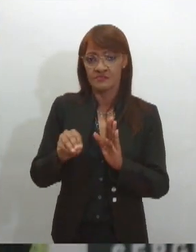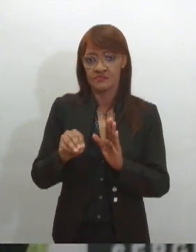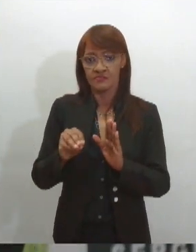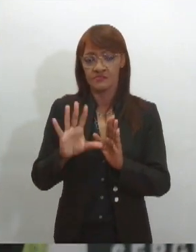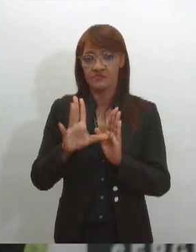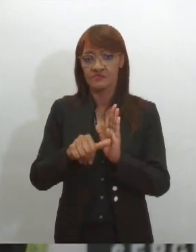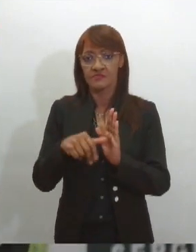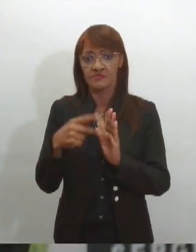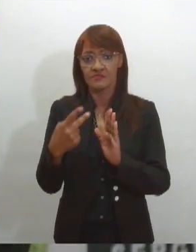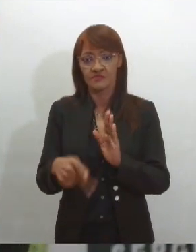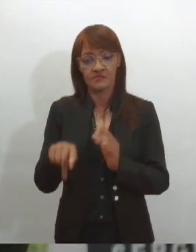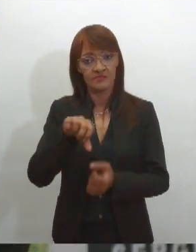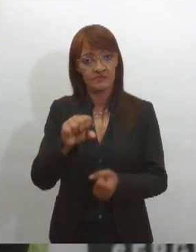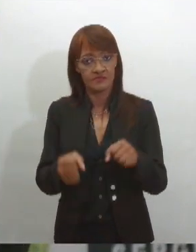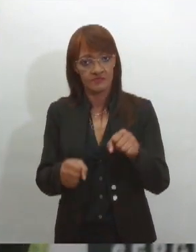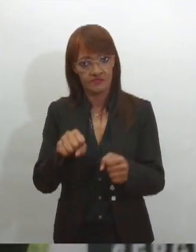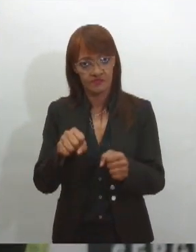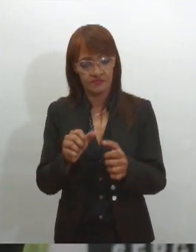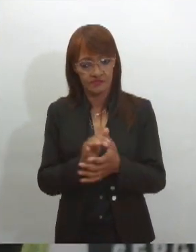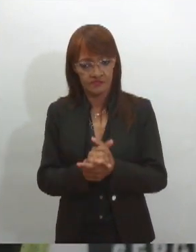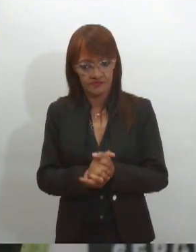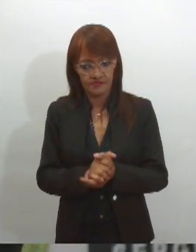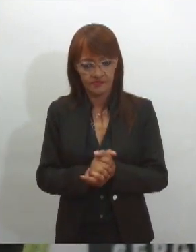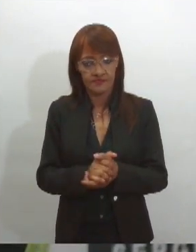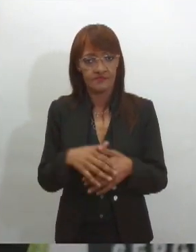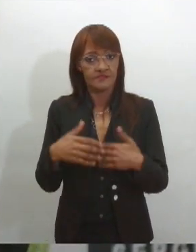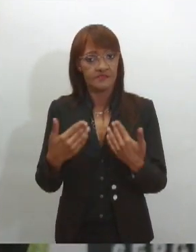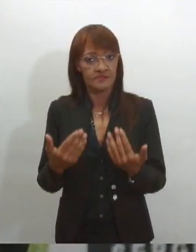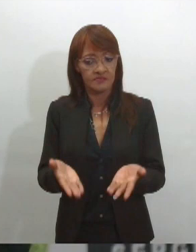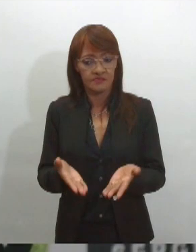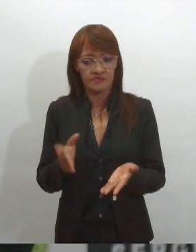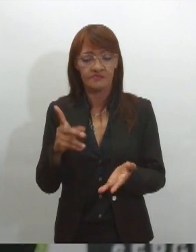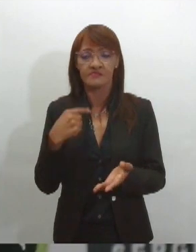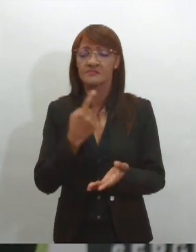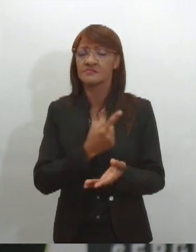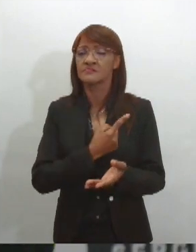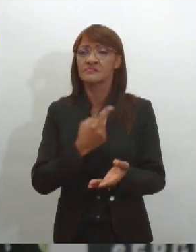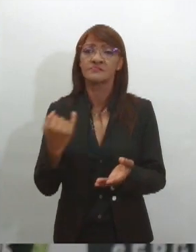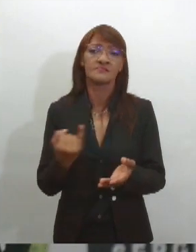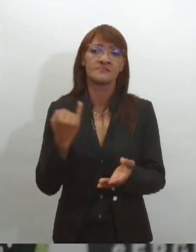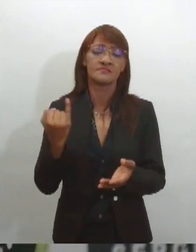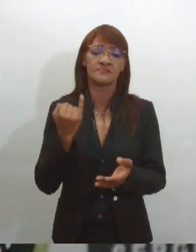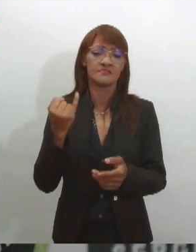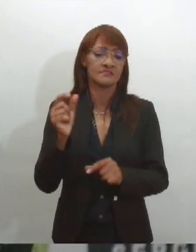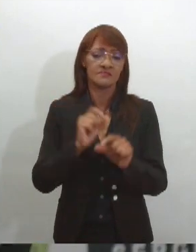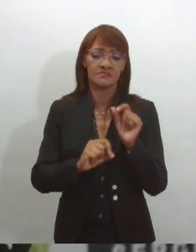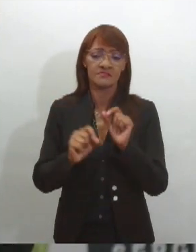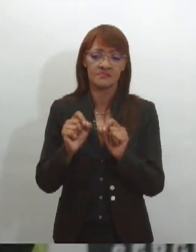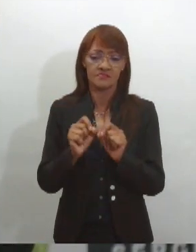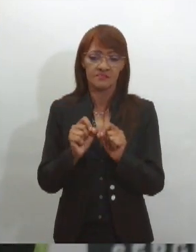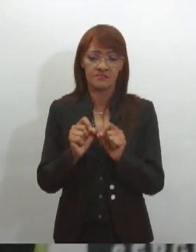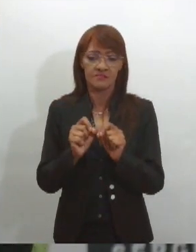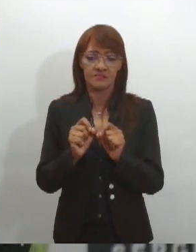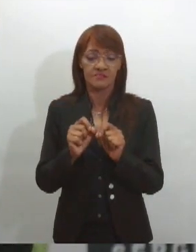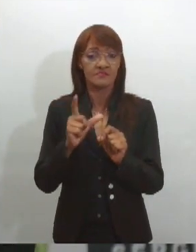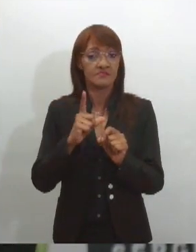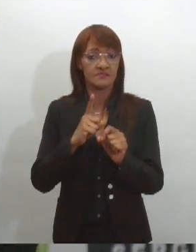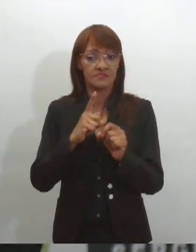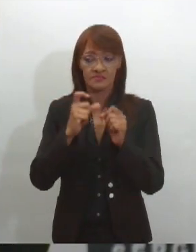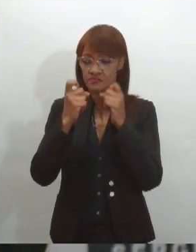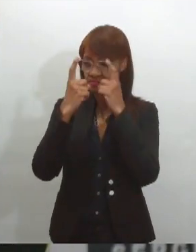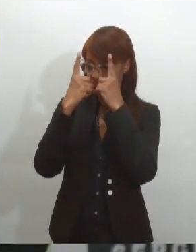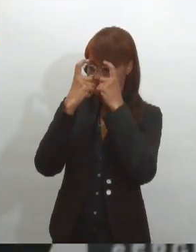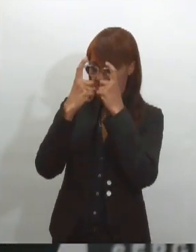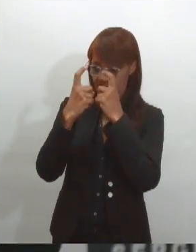Essa redução de roubo de veículos para a gente é muito importante porque é o crime com violência. Então, a violência